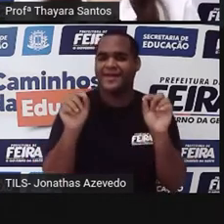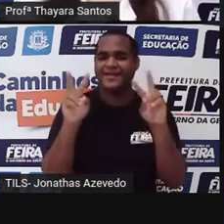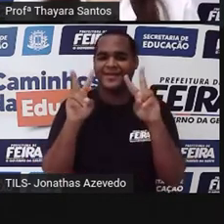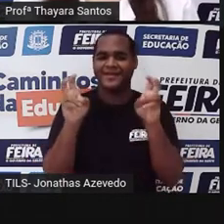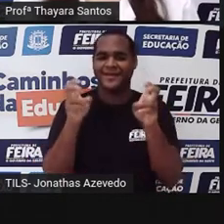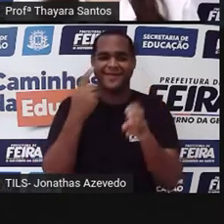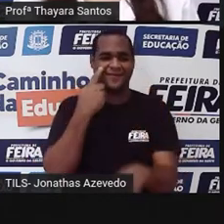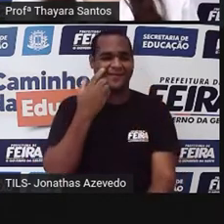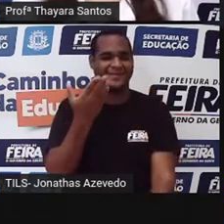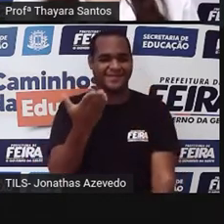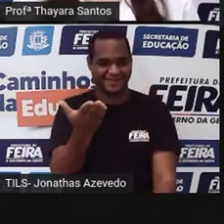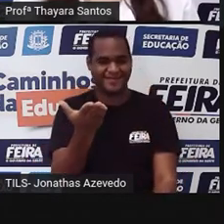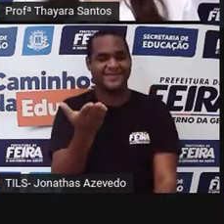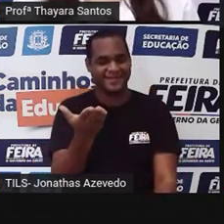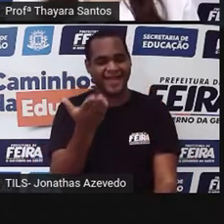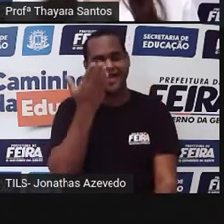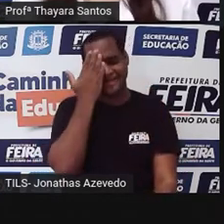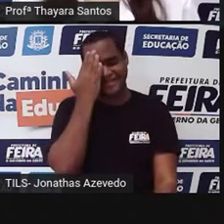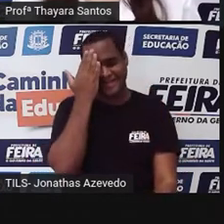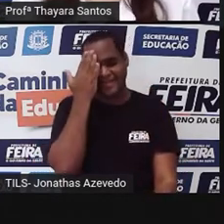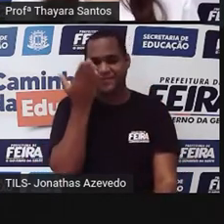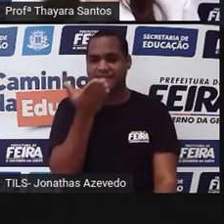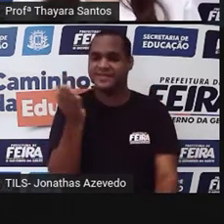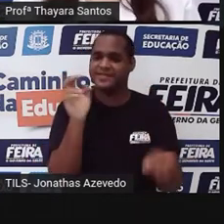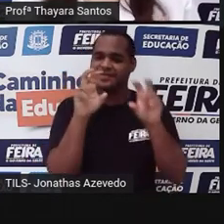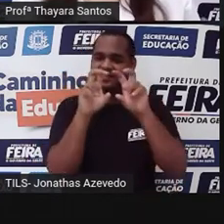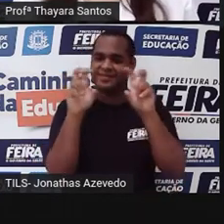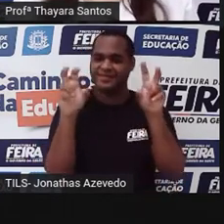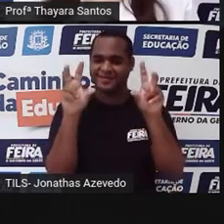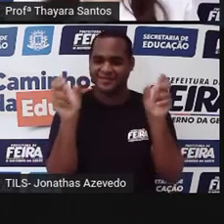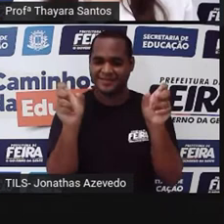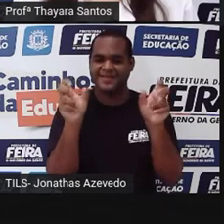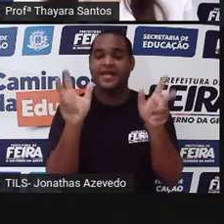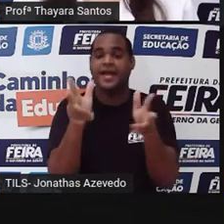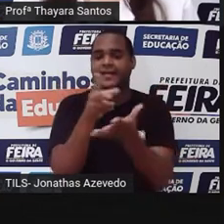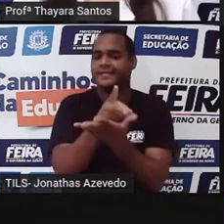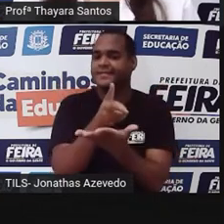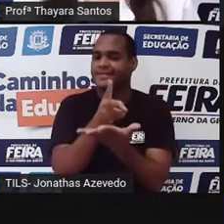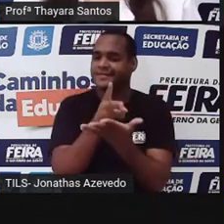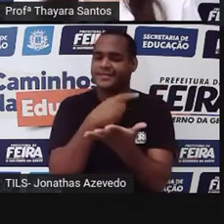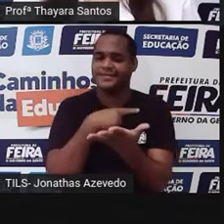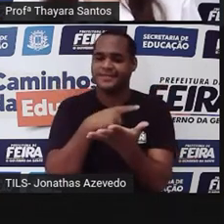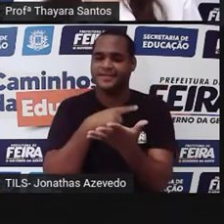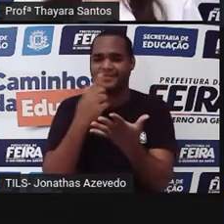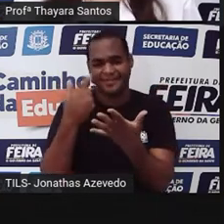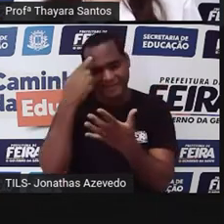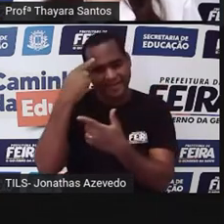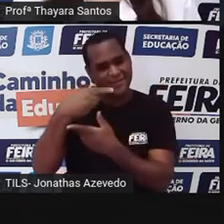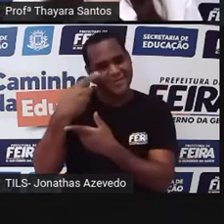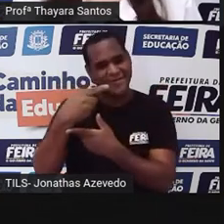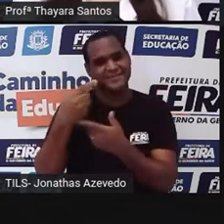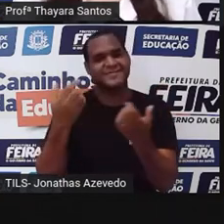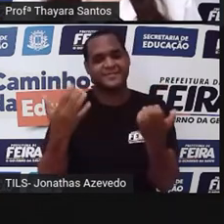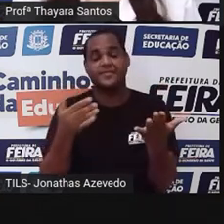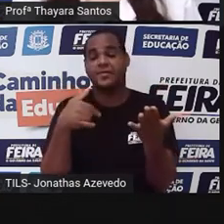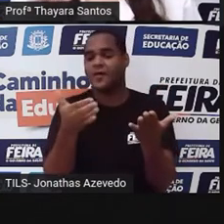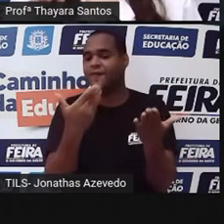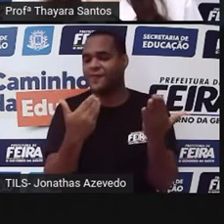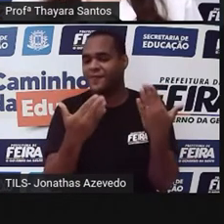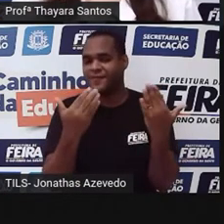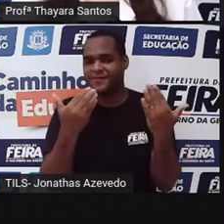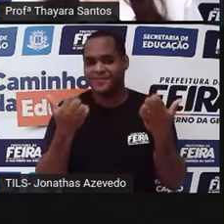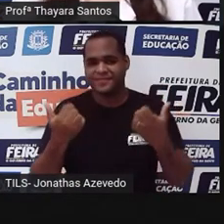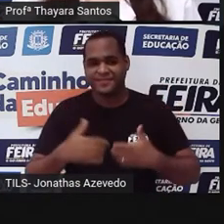muita gente aí do outro lado já sabe sobre o que é a aula de hoje, porque eu sempre coloco o tema da nossa aula lá no primeiro slide. Então vamos lá!